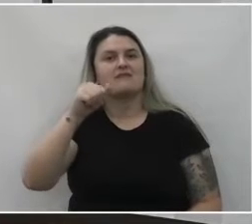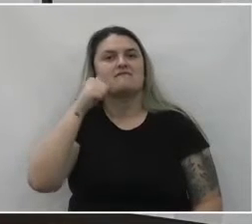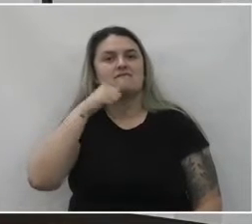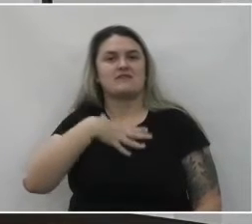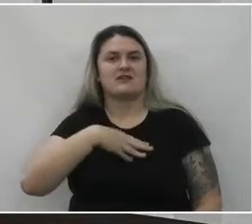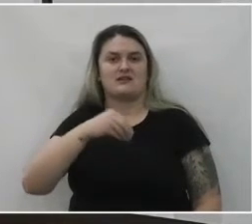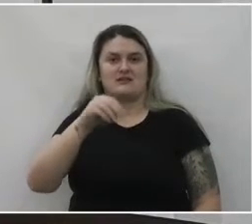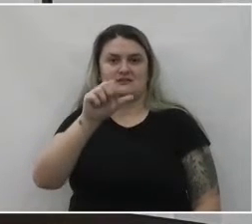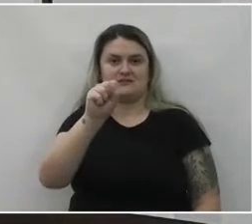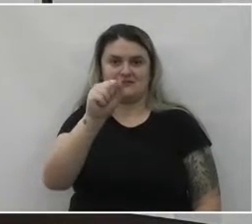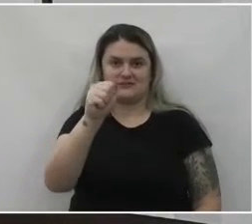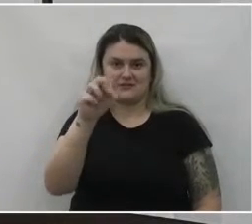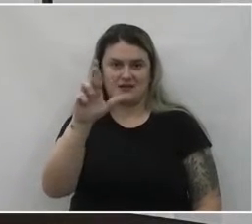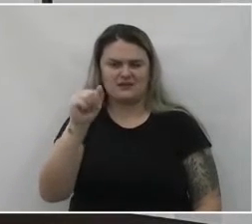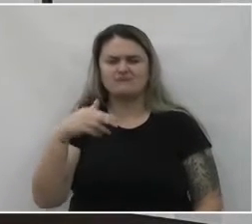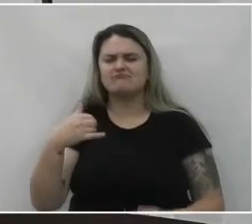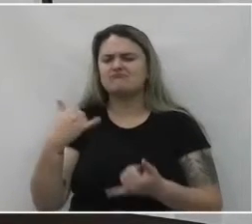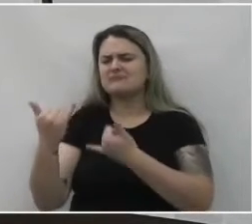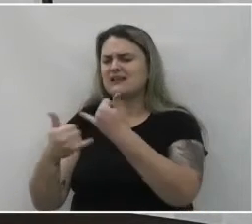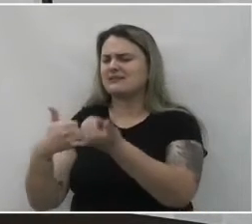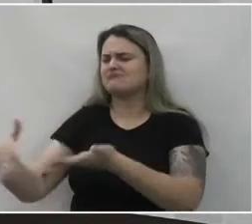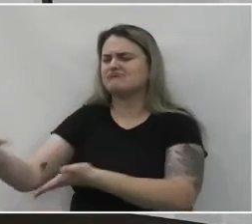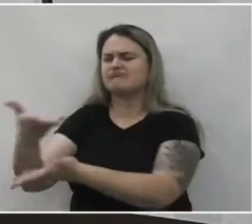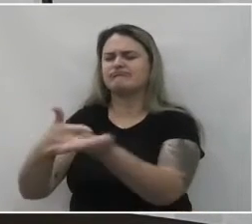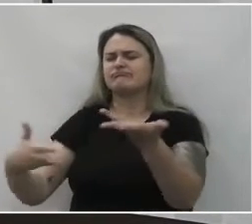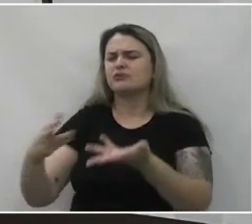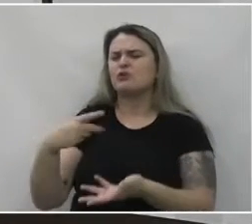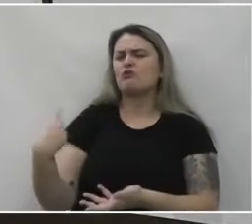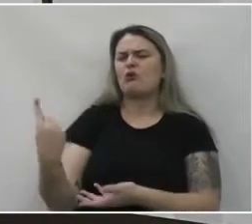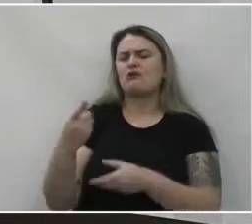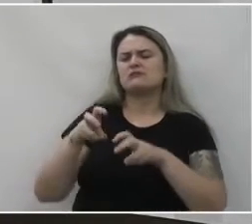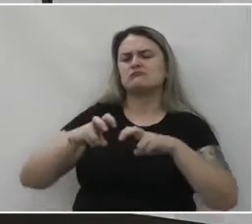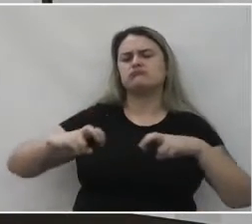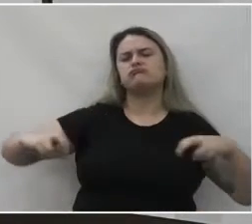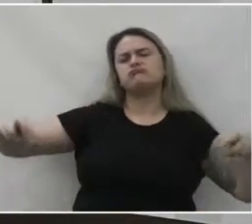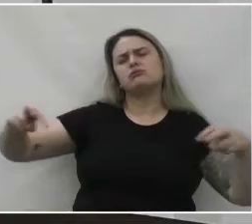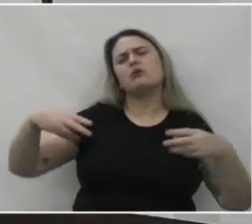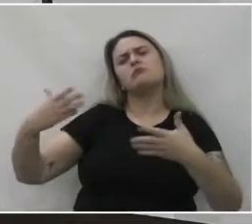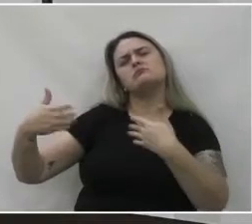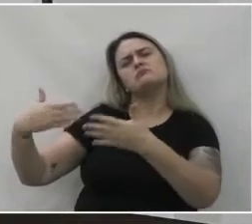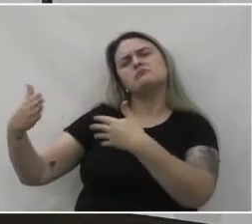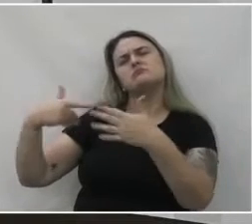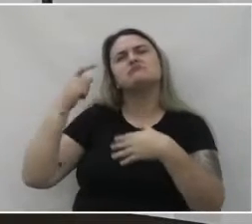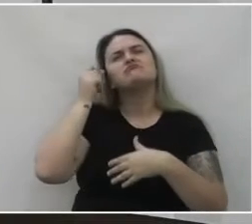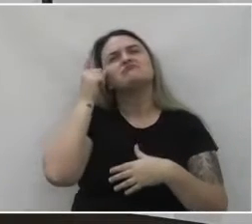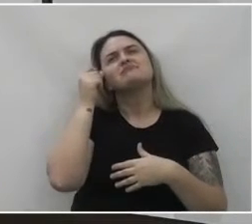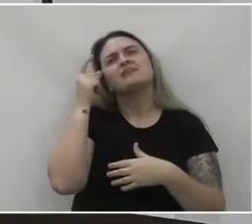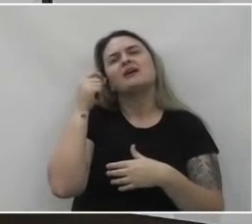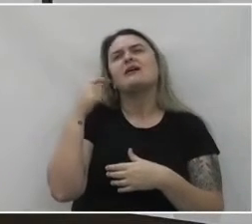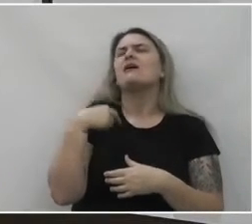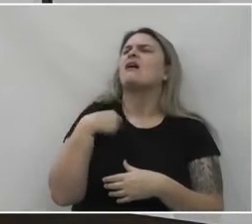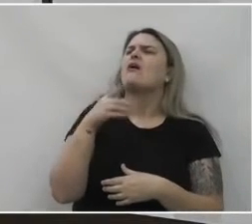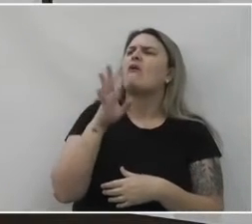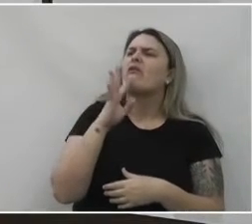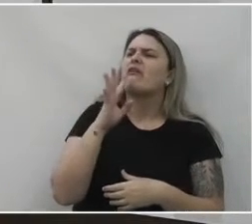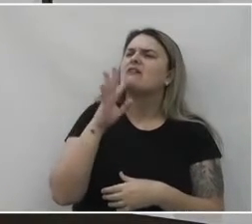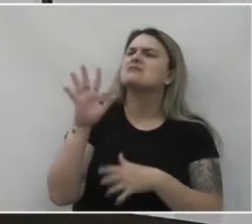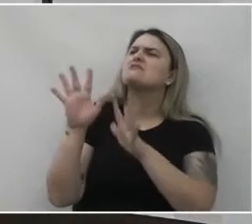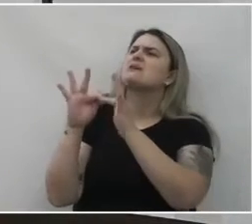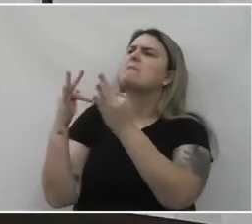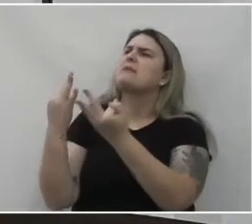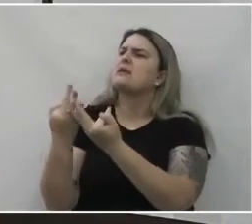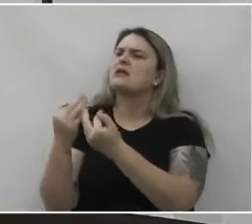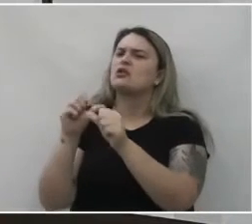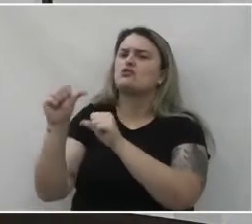filhos brincavam e se divertiam, nós trocávamos ideias, mencionávamos nomes de famílias que conhecemos e